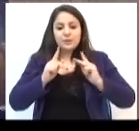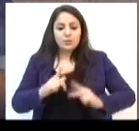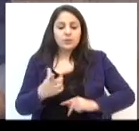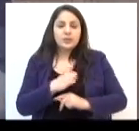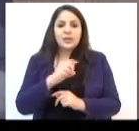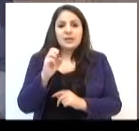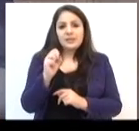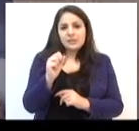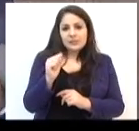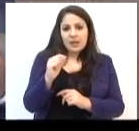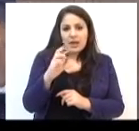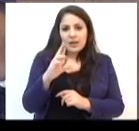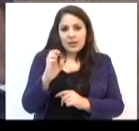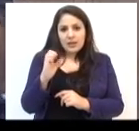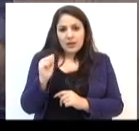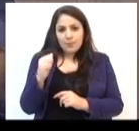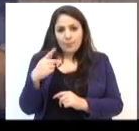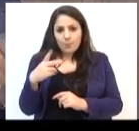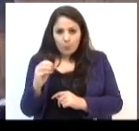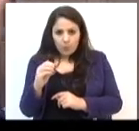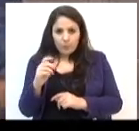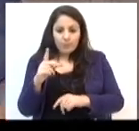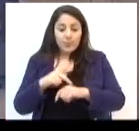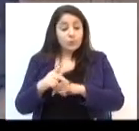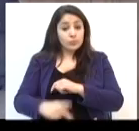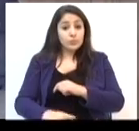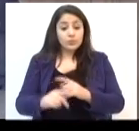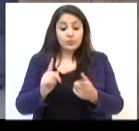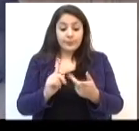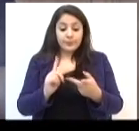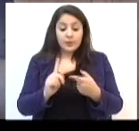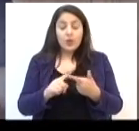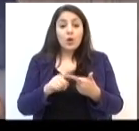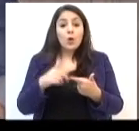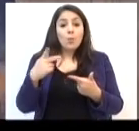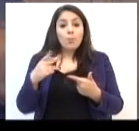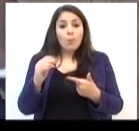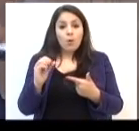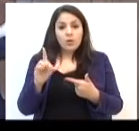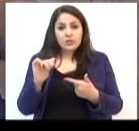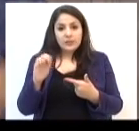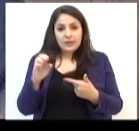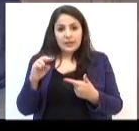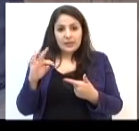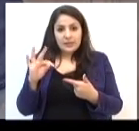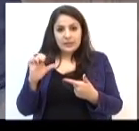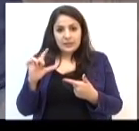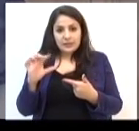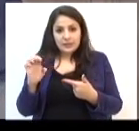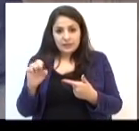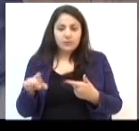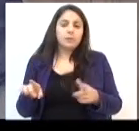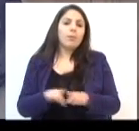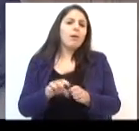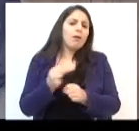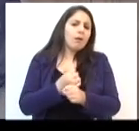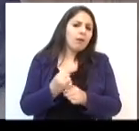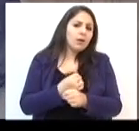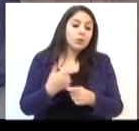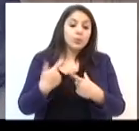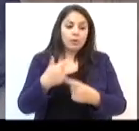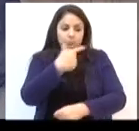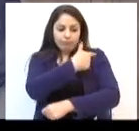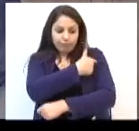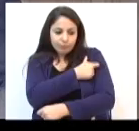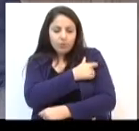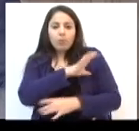há muitos anos em Passo Fundo, não temos caso de poliomielite há muitos anos, por essa conquista que é da sociedade relacionada às